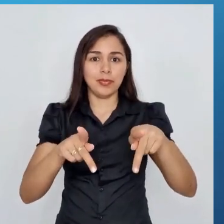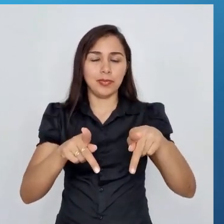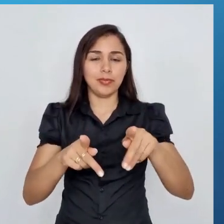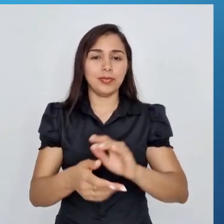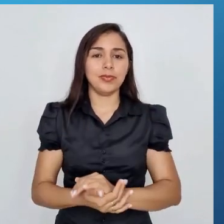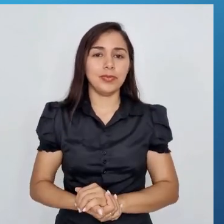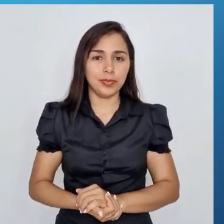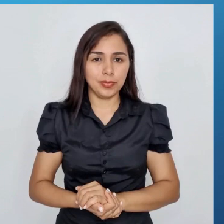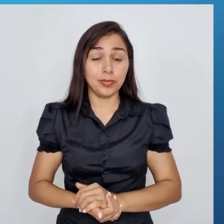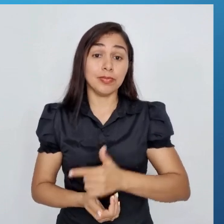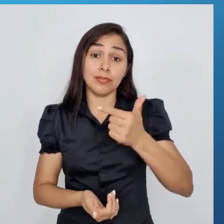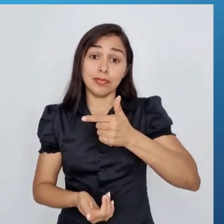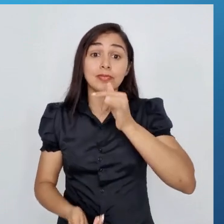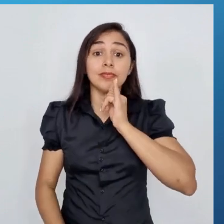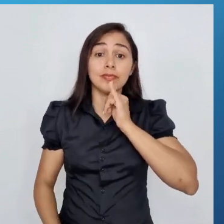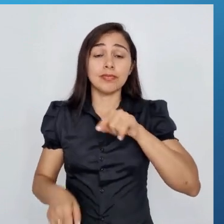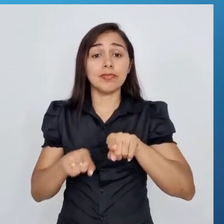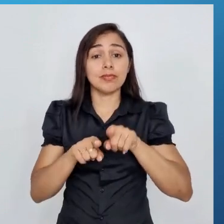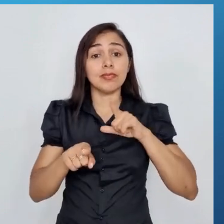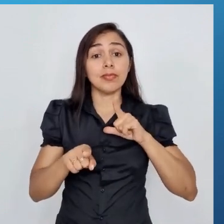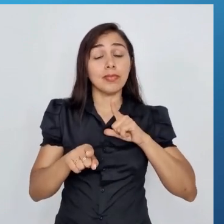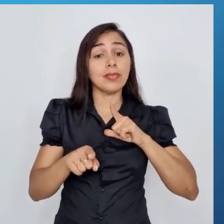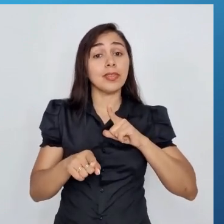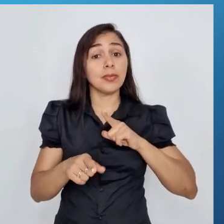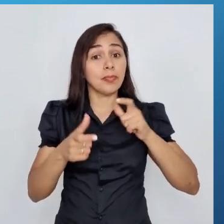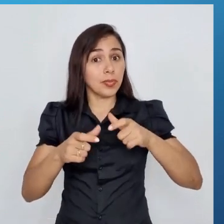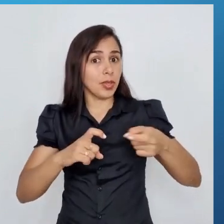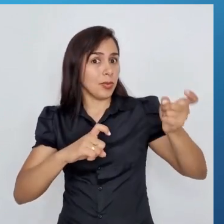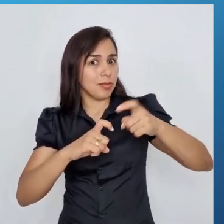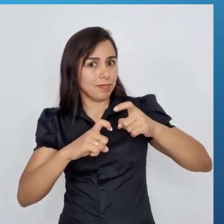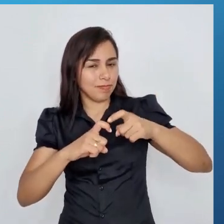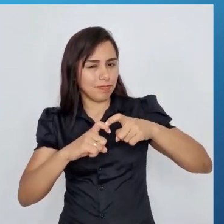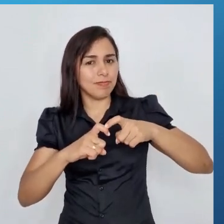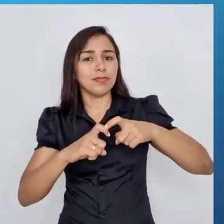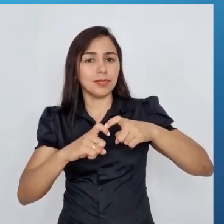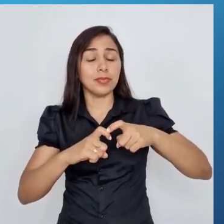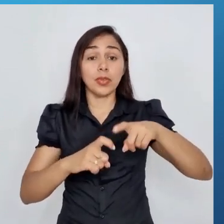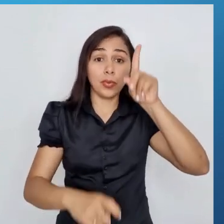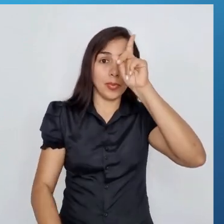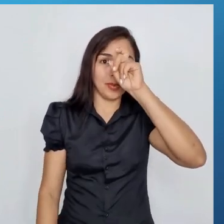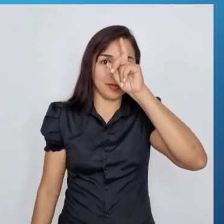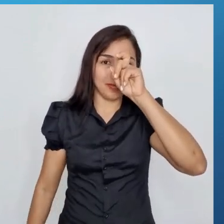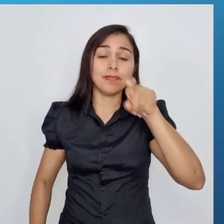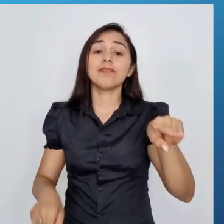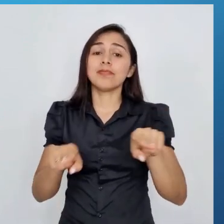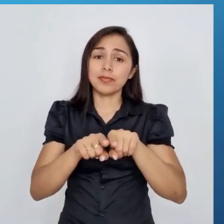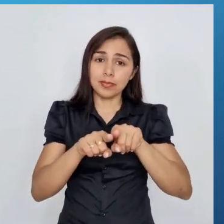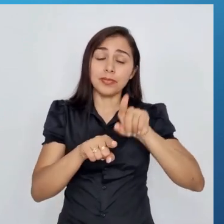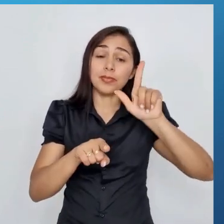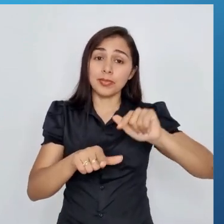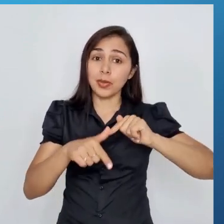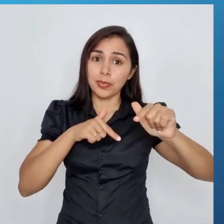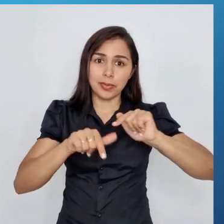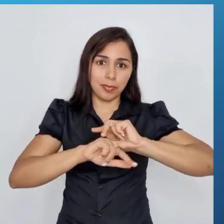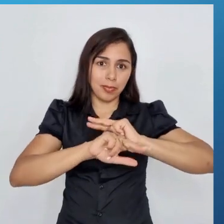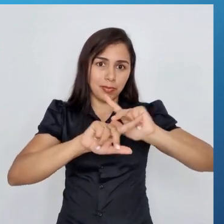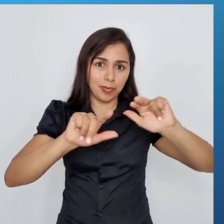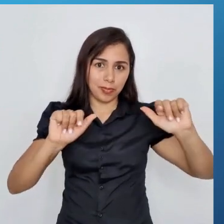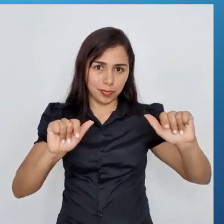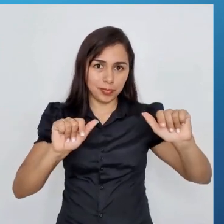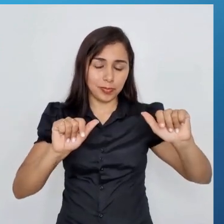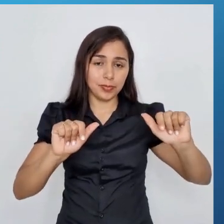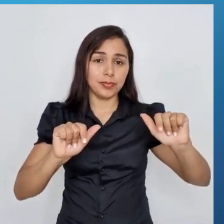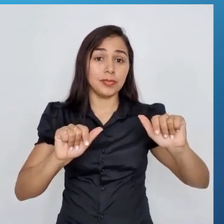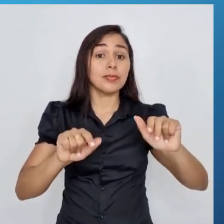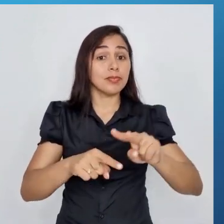exemplo, nós temos as clínicas médicas, os hospitais. Mas, também prestam serviços. Logo,